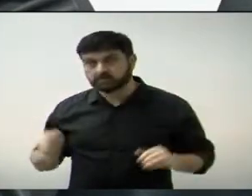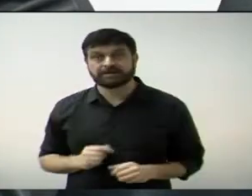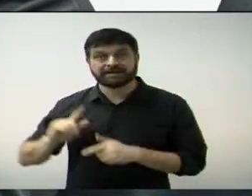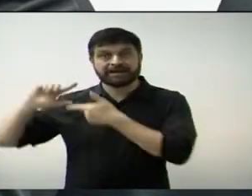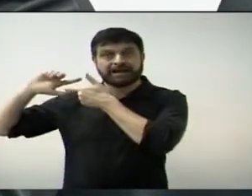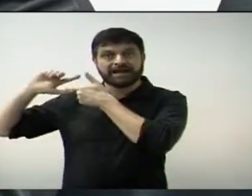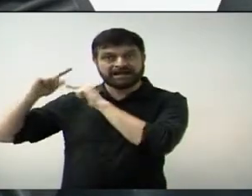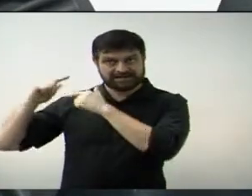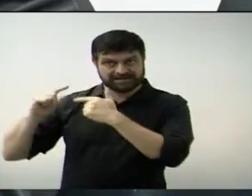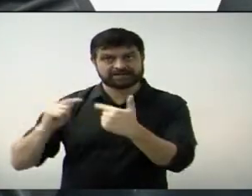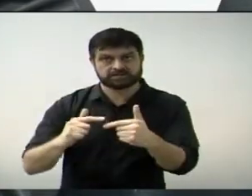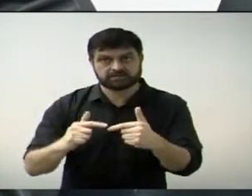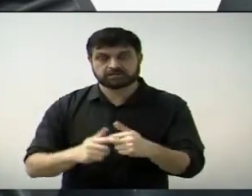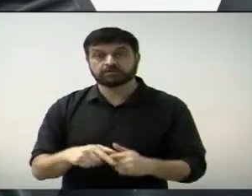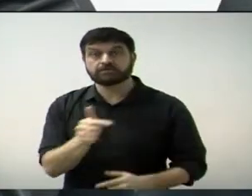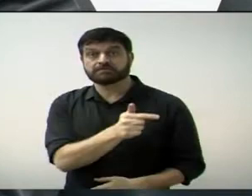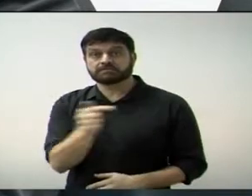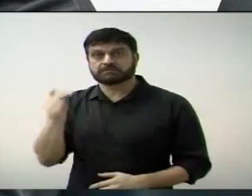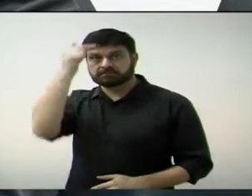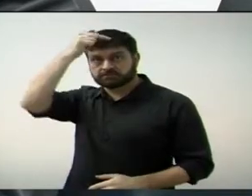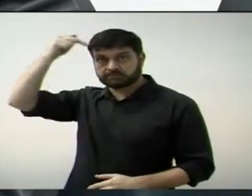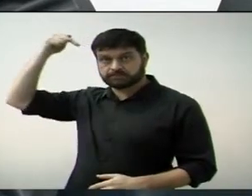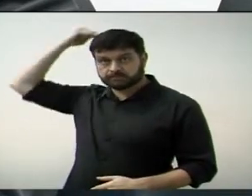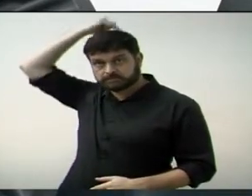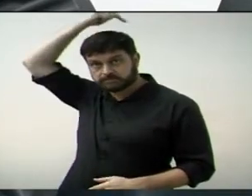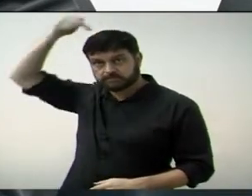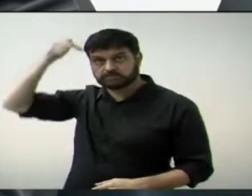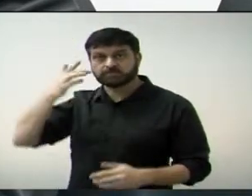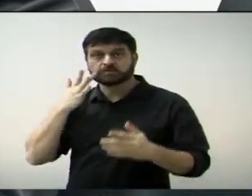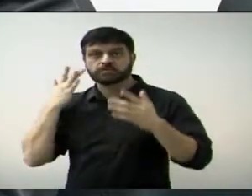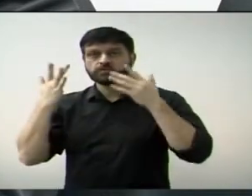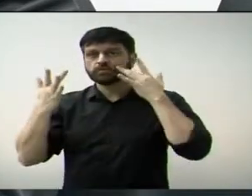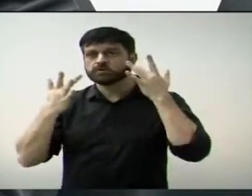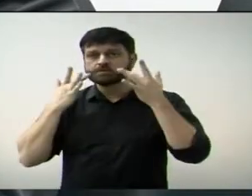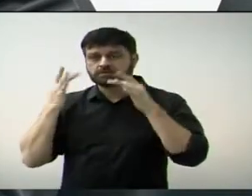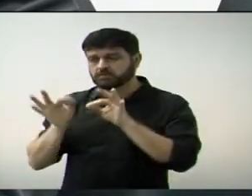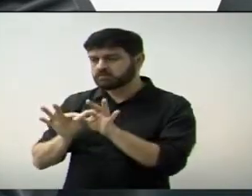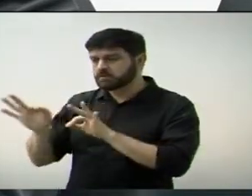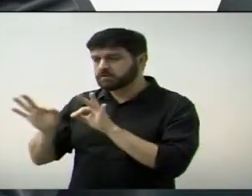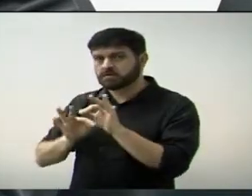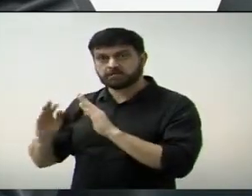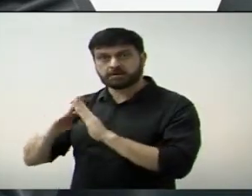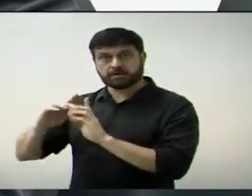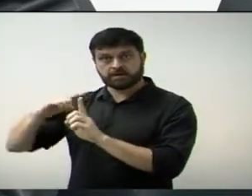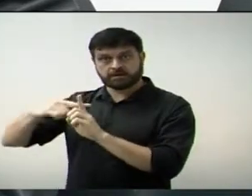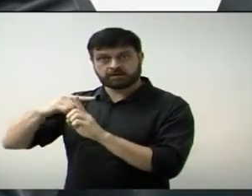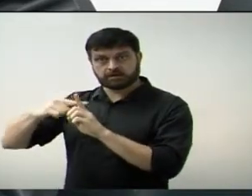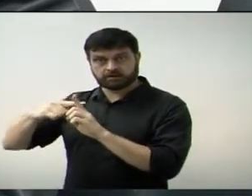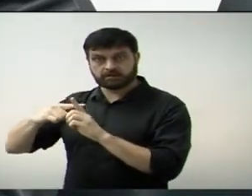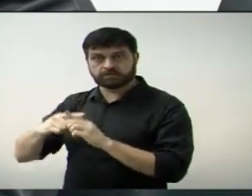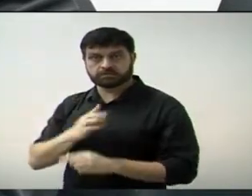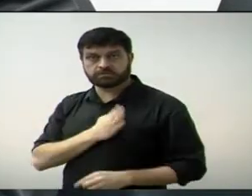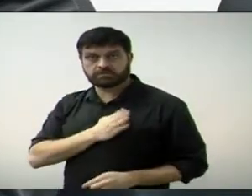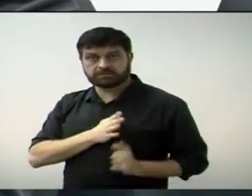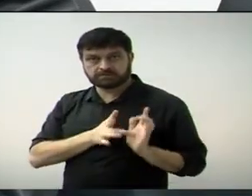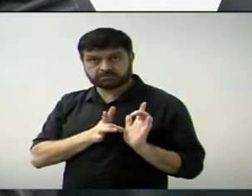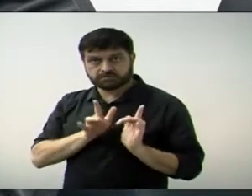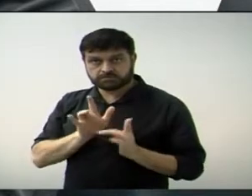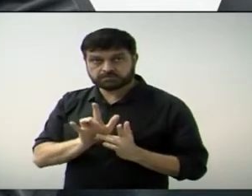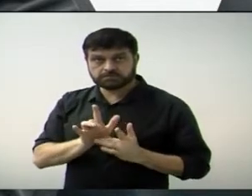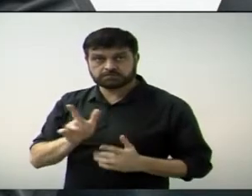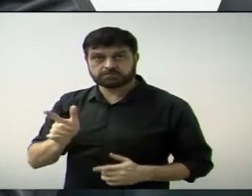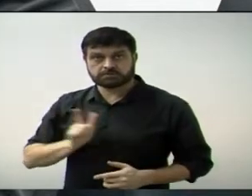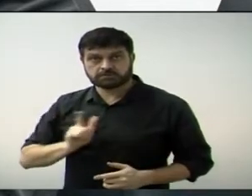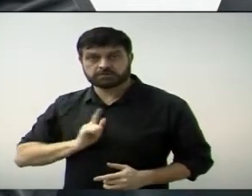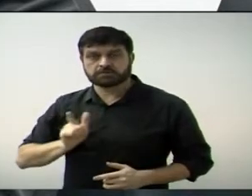tradicionais que celebra a Semana Santa, o espetáculo foi produzido pela paróquia Sagrado Coração de Jesus e reuniu